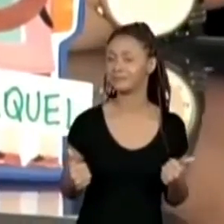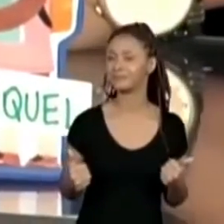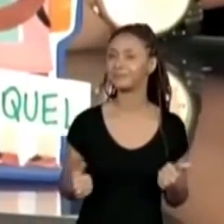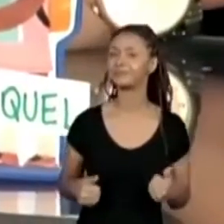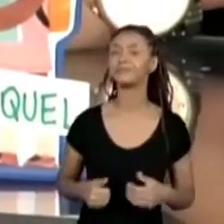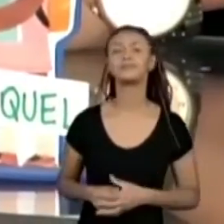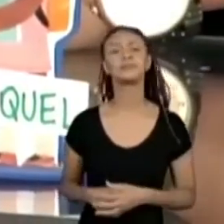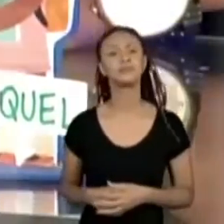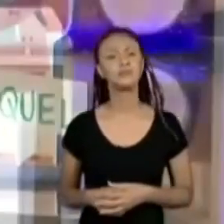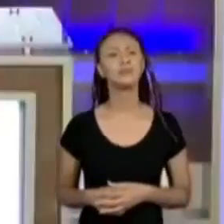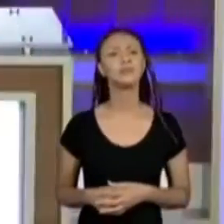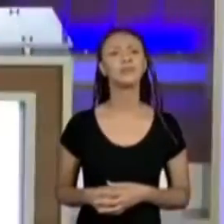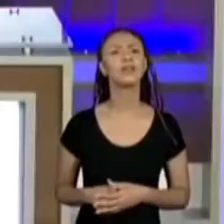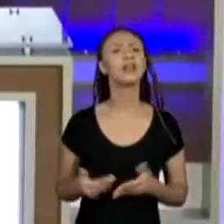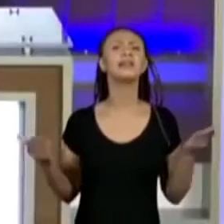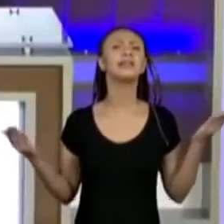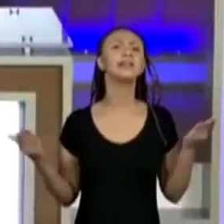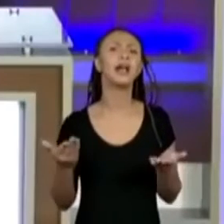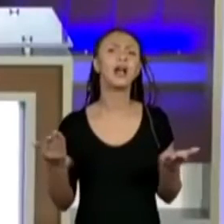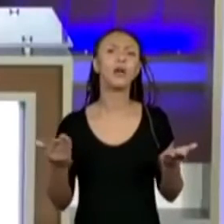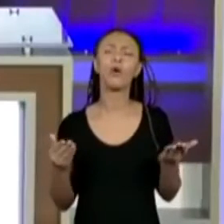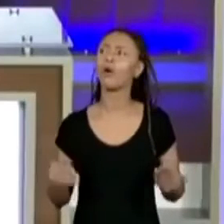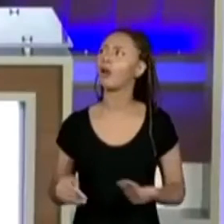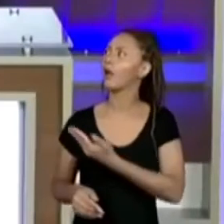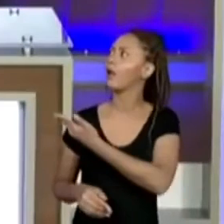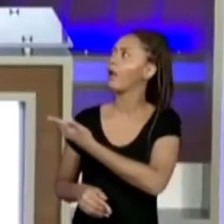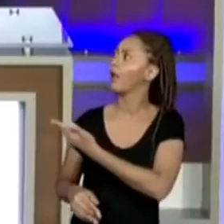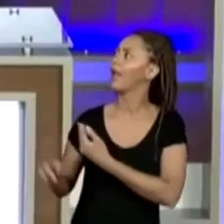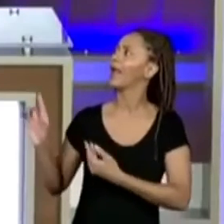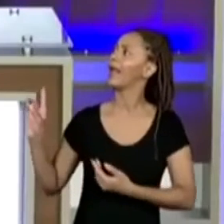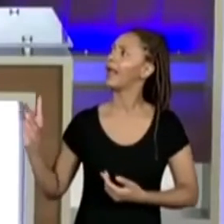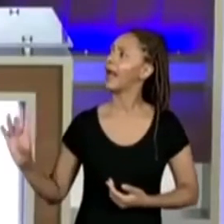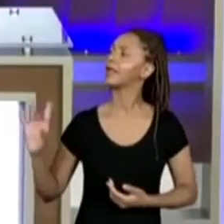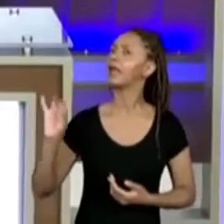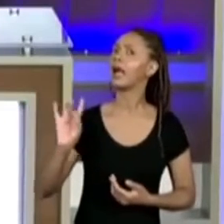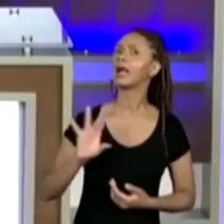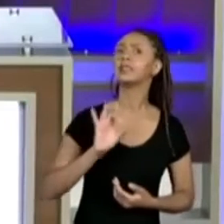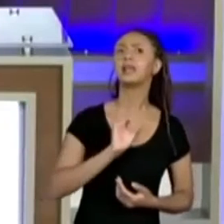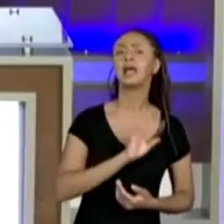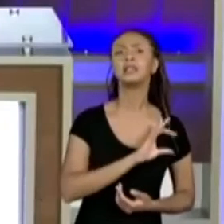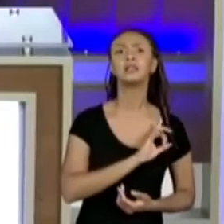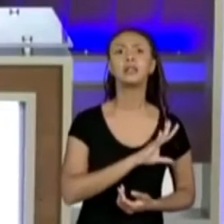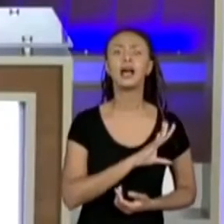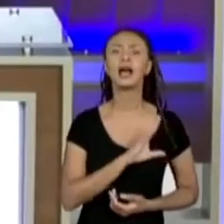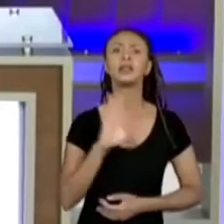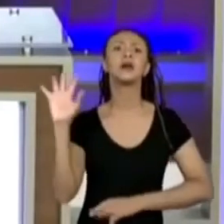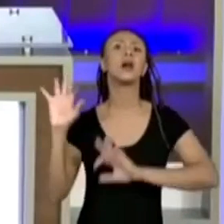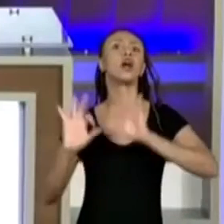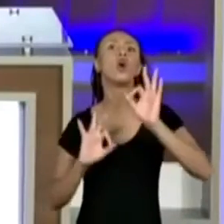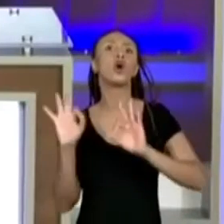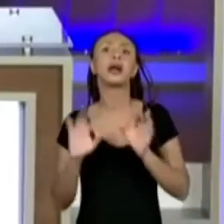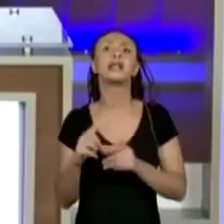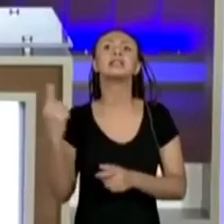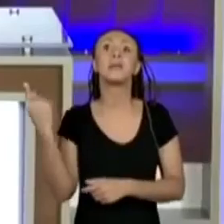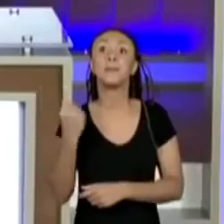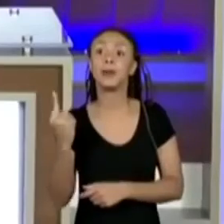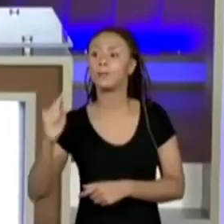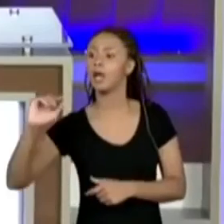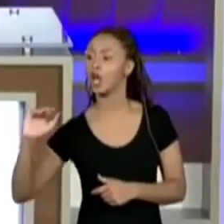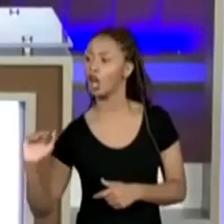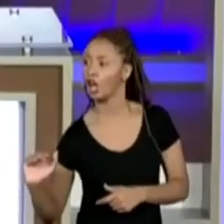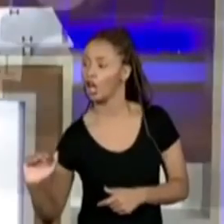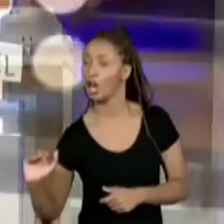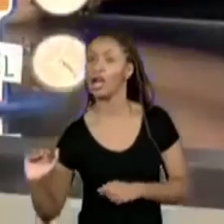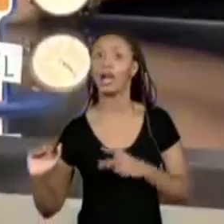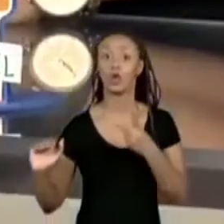nós podemos organizá-los agora do menor para o maior? Olha só.